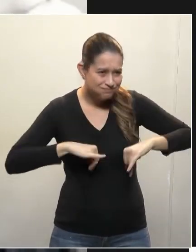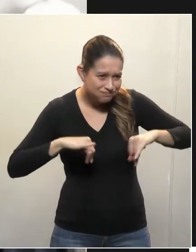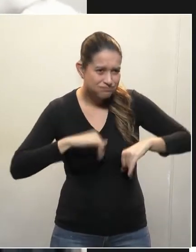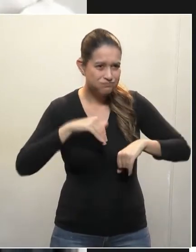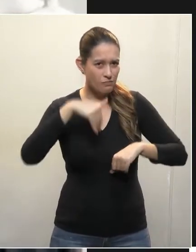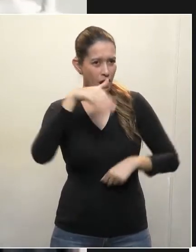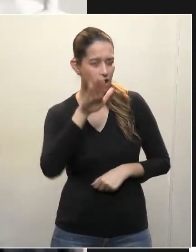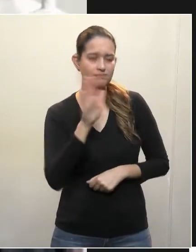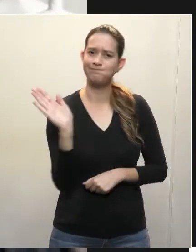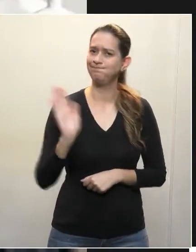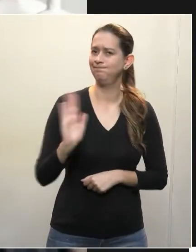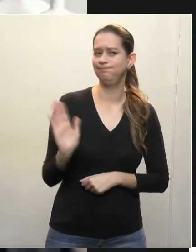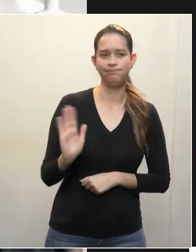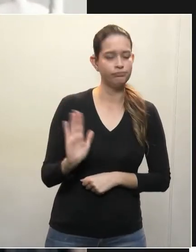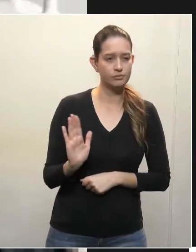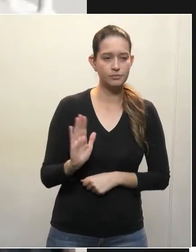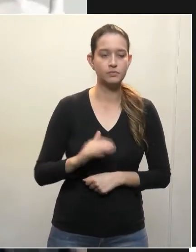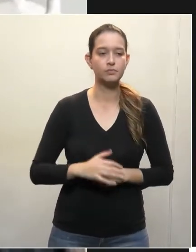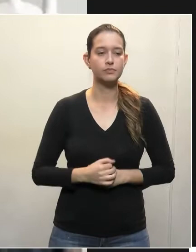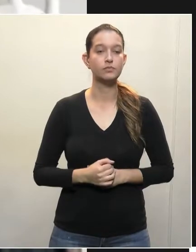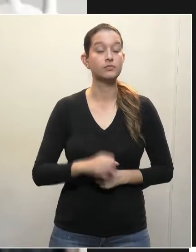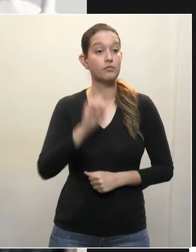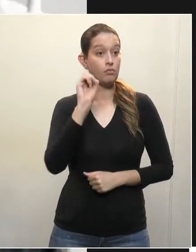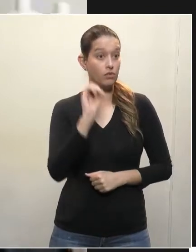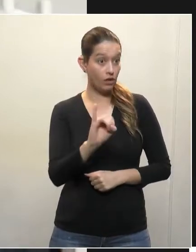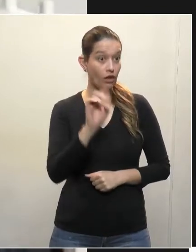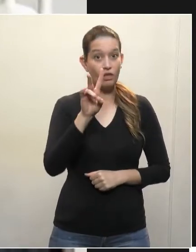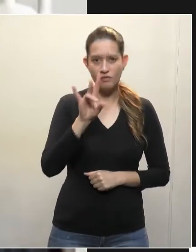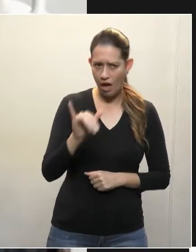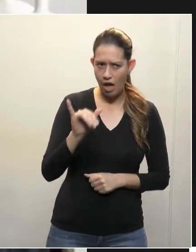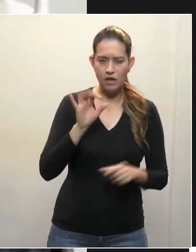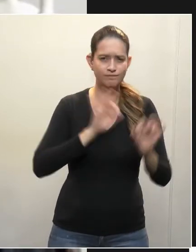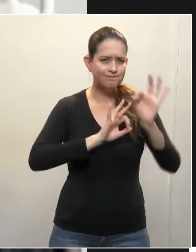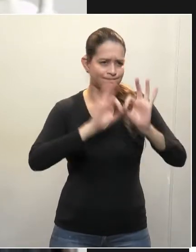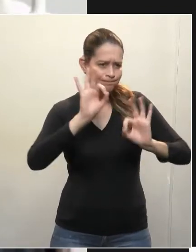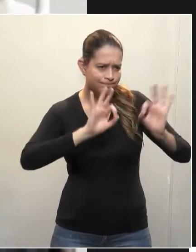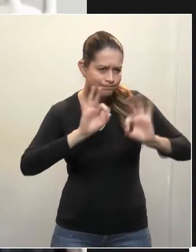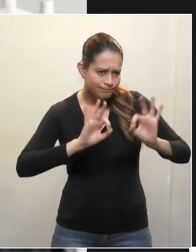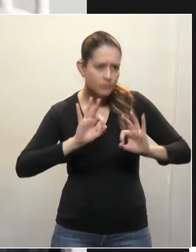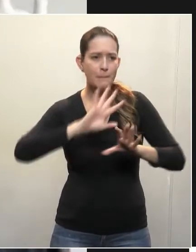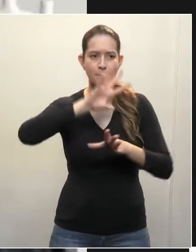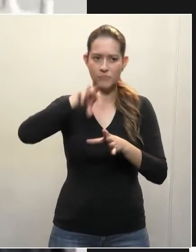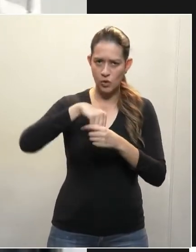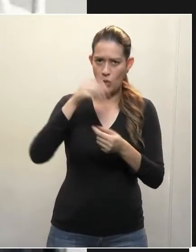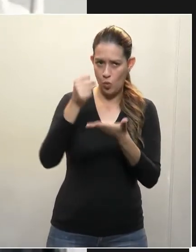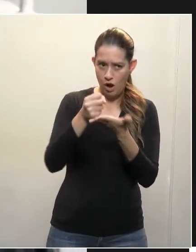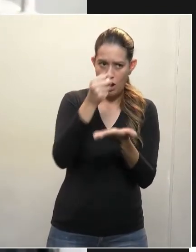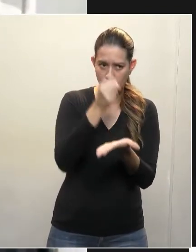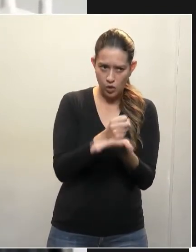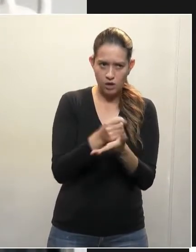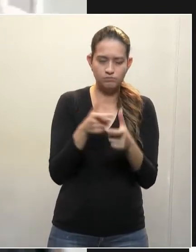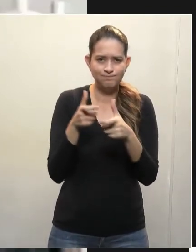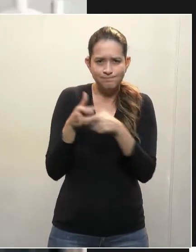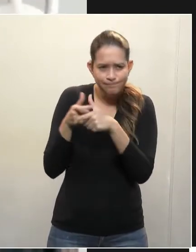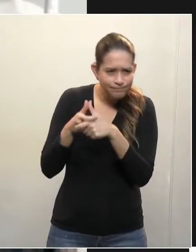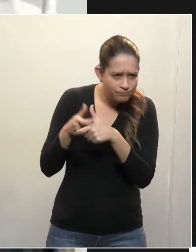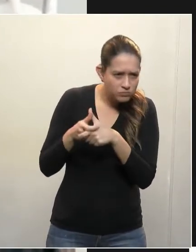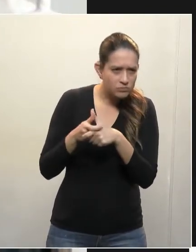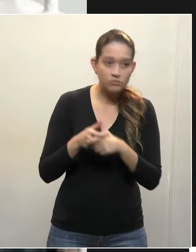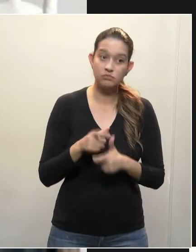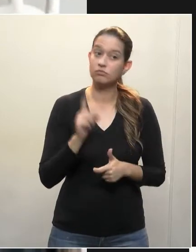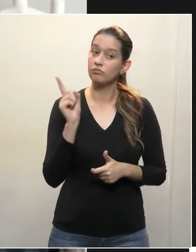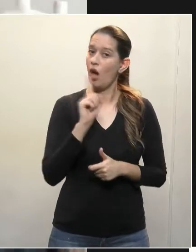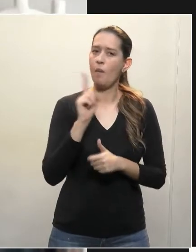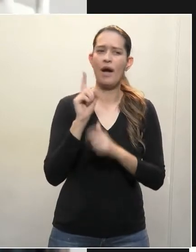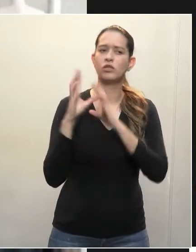e outra, se a gente vai aumentar para ajustar os pequenos cartórios, mas não é só para eles, os grandes também vão receber a mais.